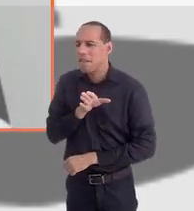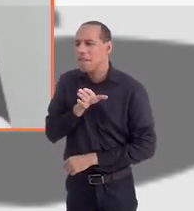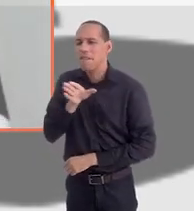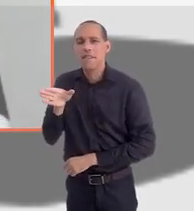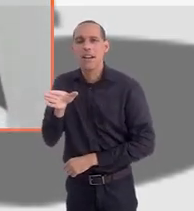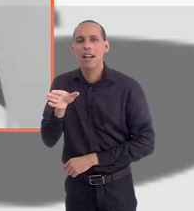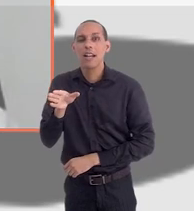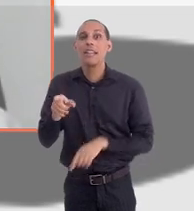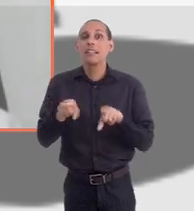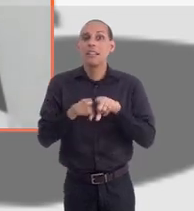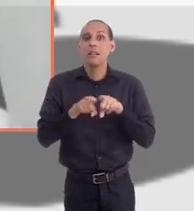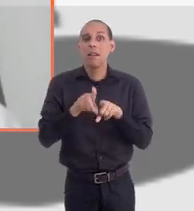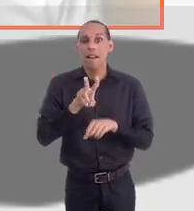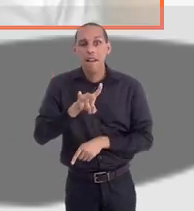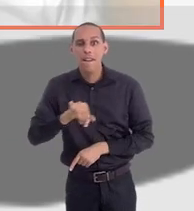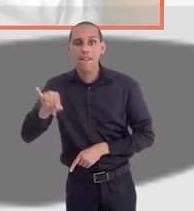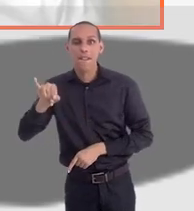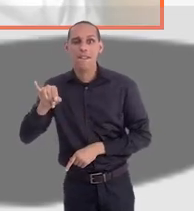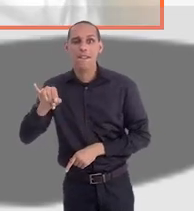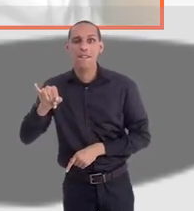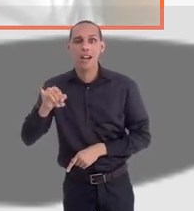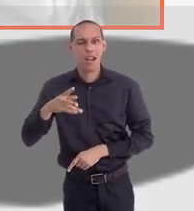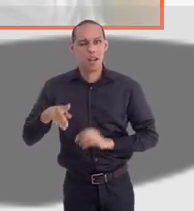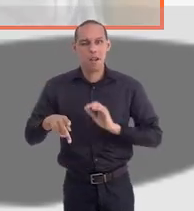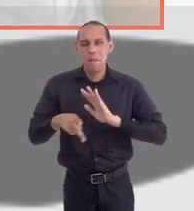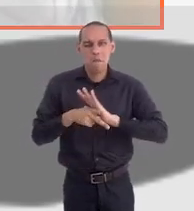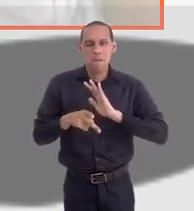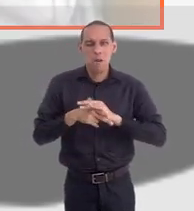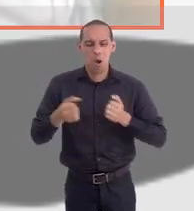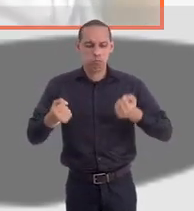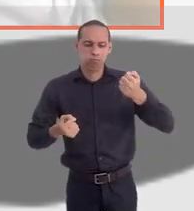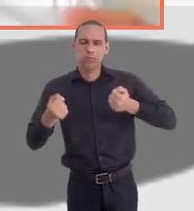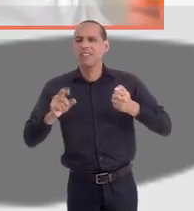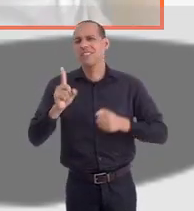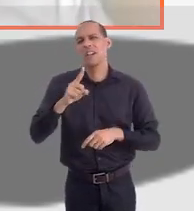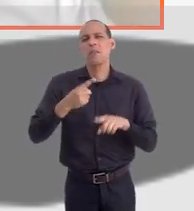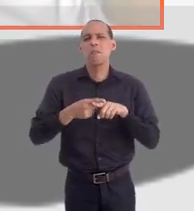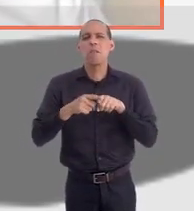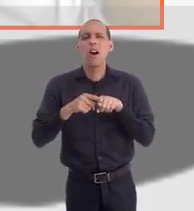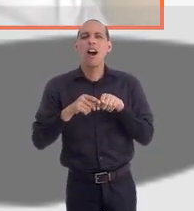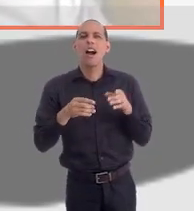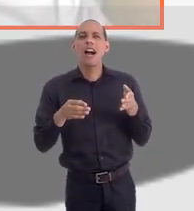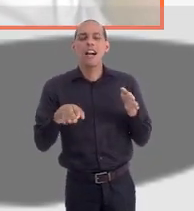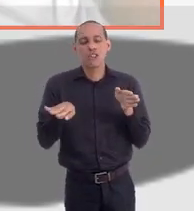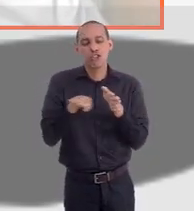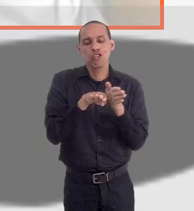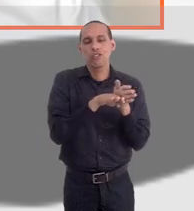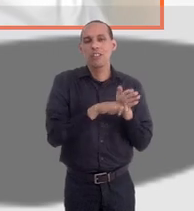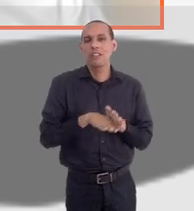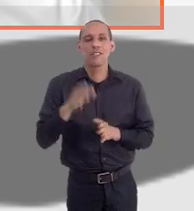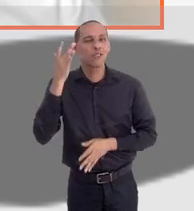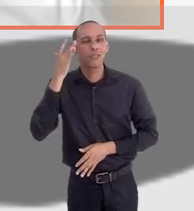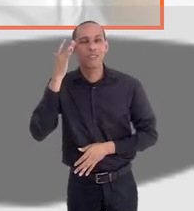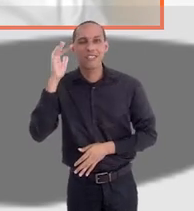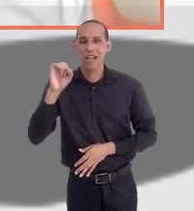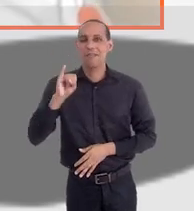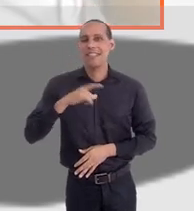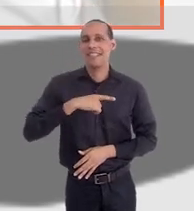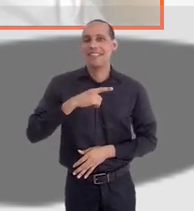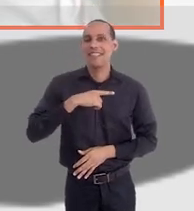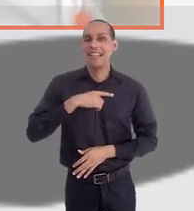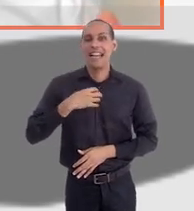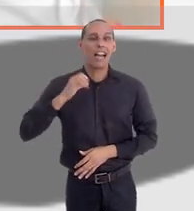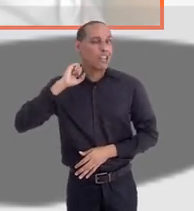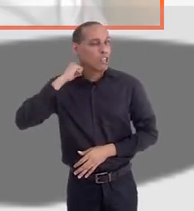dê preferência em não ir de transporte próprio, porque tem a situação de estacionamento, você não sabe se vai ter ou não vai ter. E é um estresse.